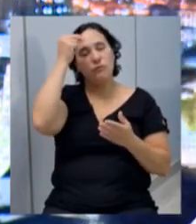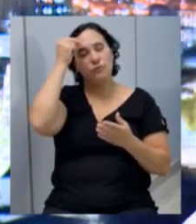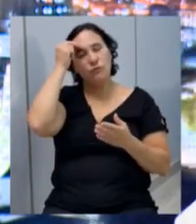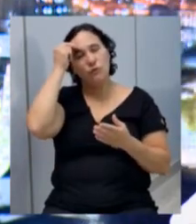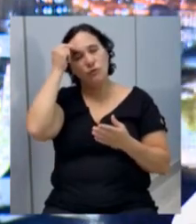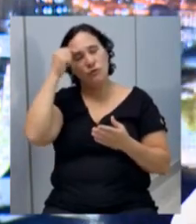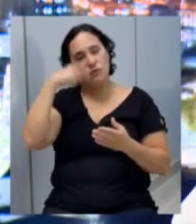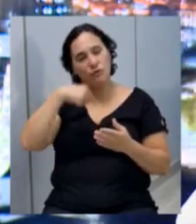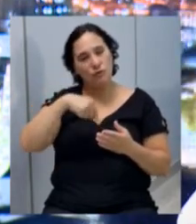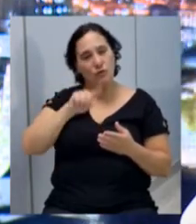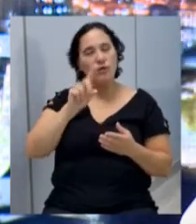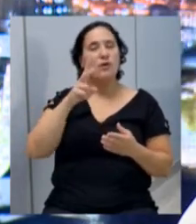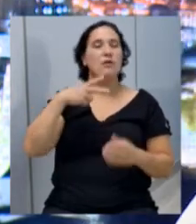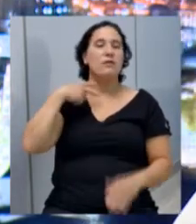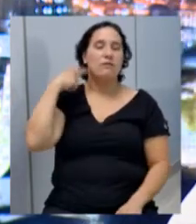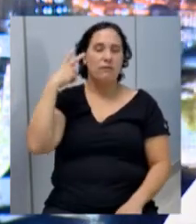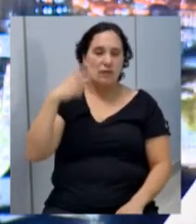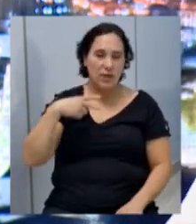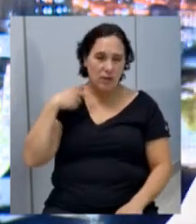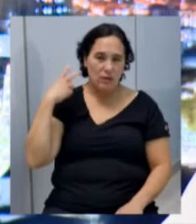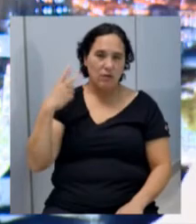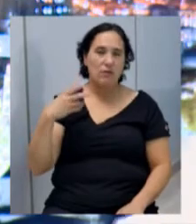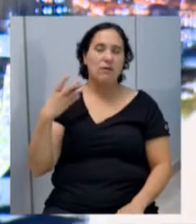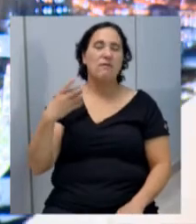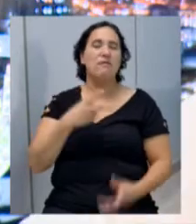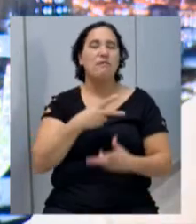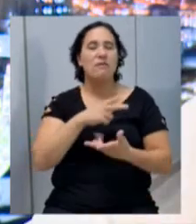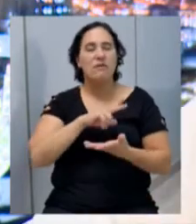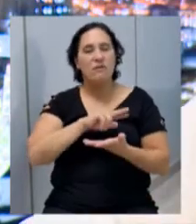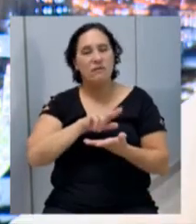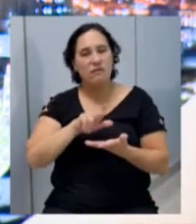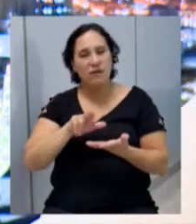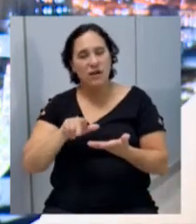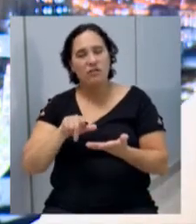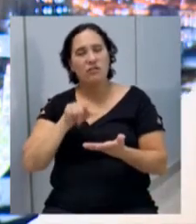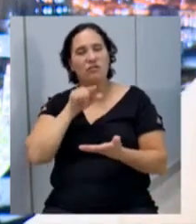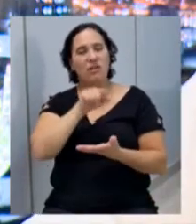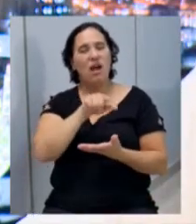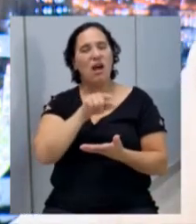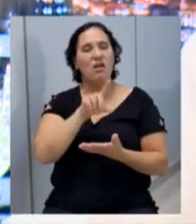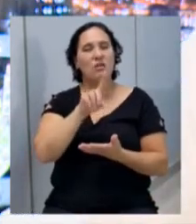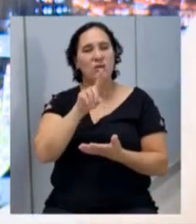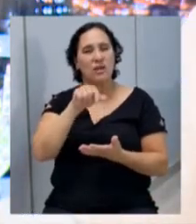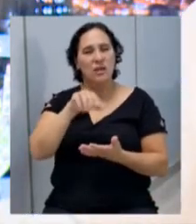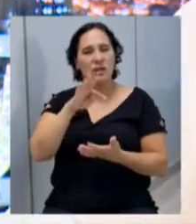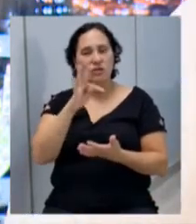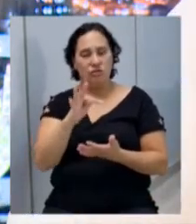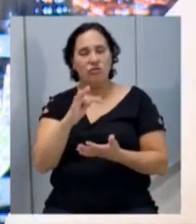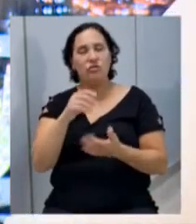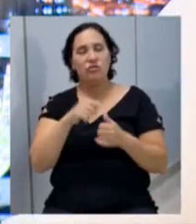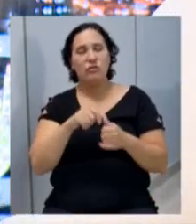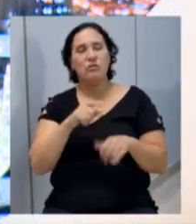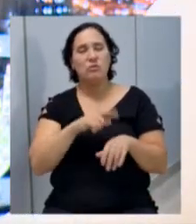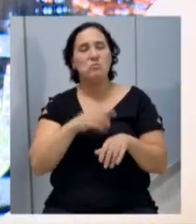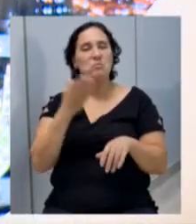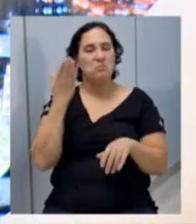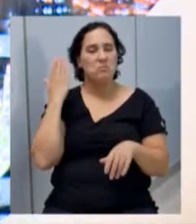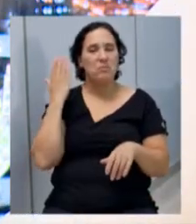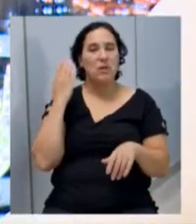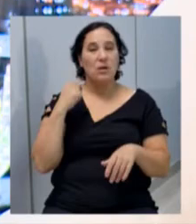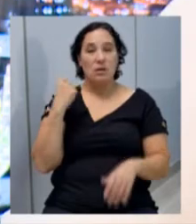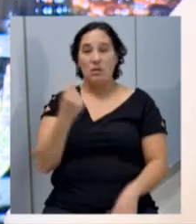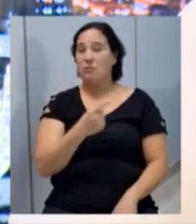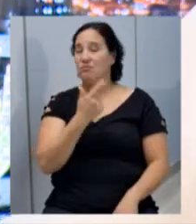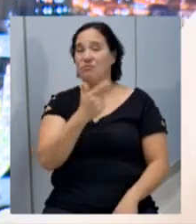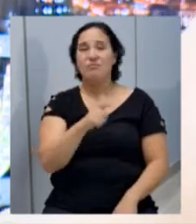já foi vereadores, várias pessoas já estiveram no DINIT, eu também estive lá há pouco tempo, e